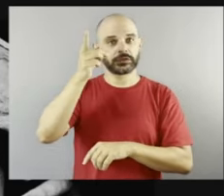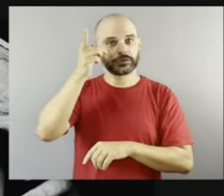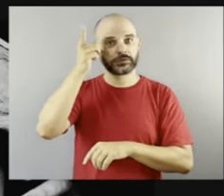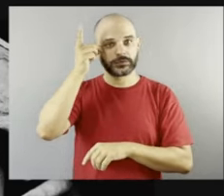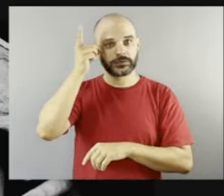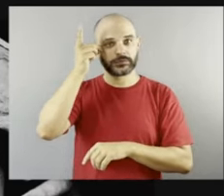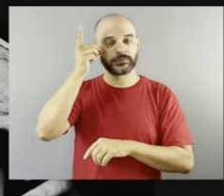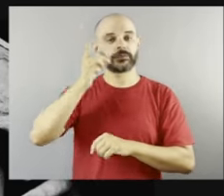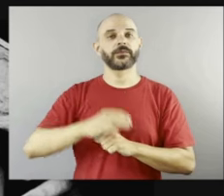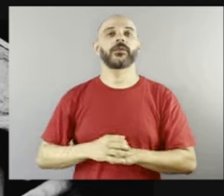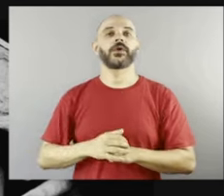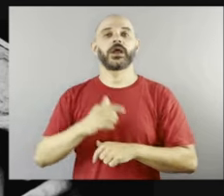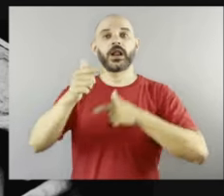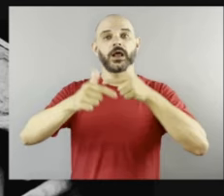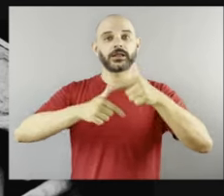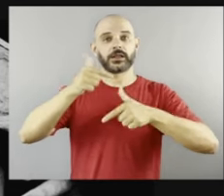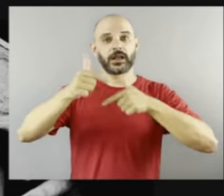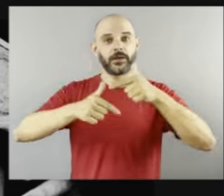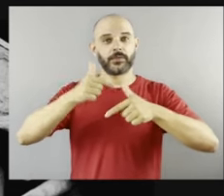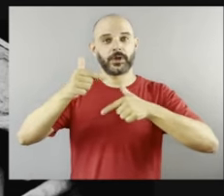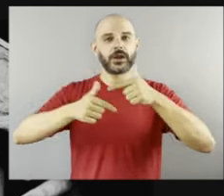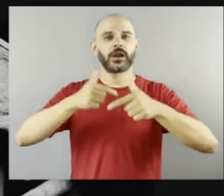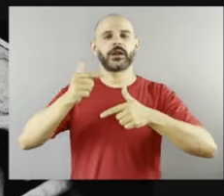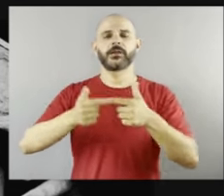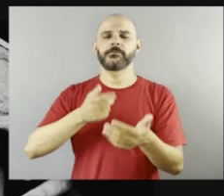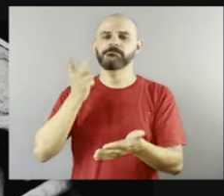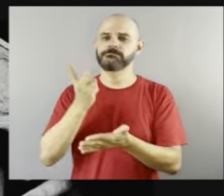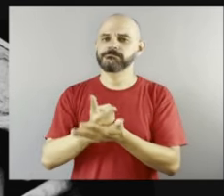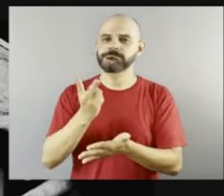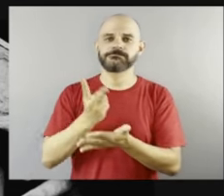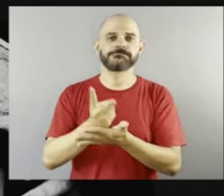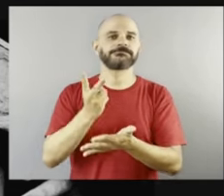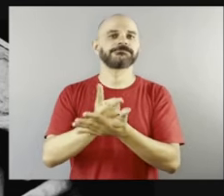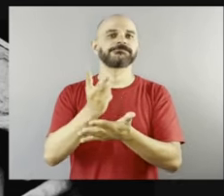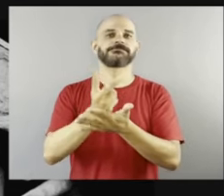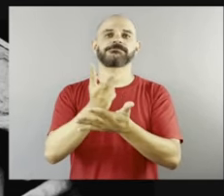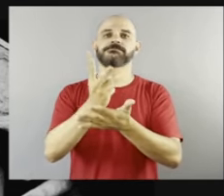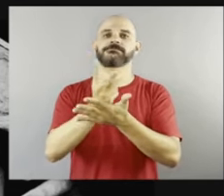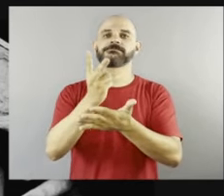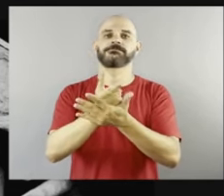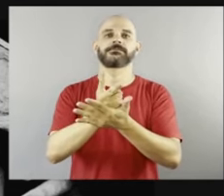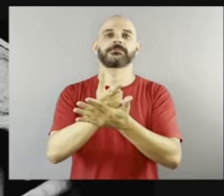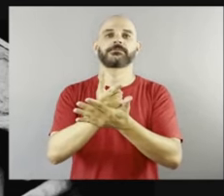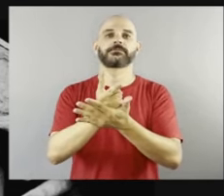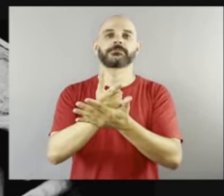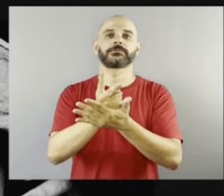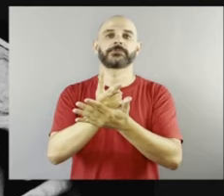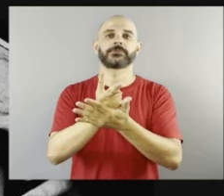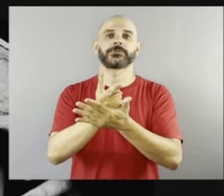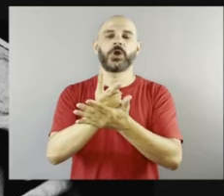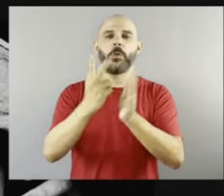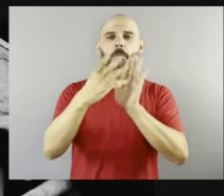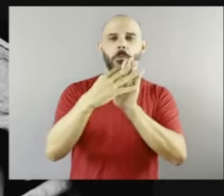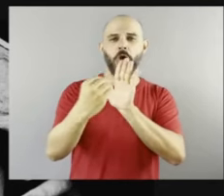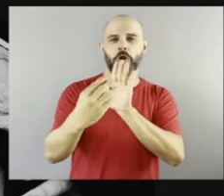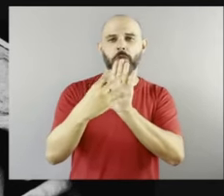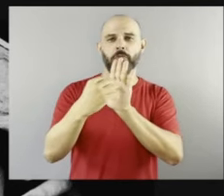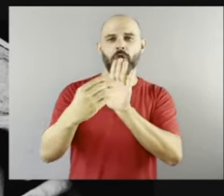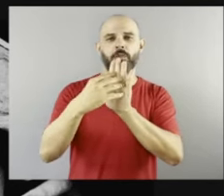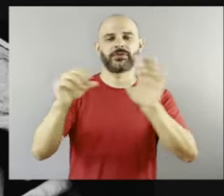e ela trabalha continuamente para derrubar paradigmas